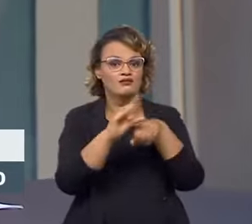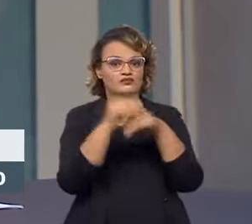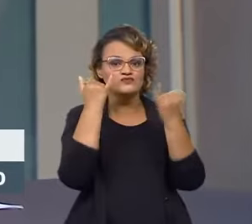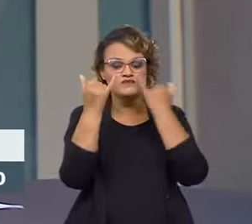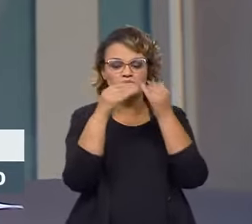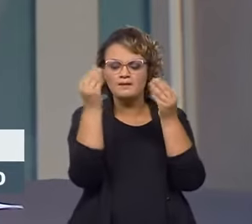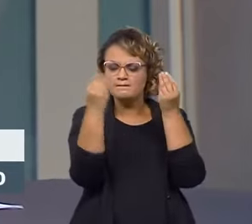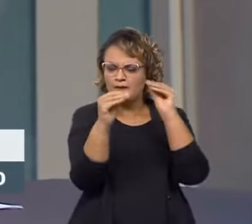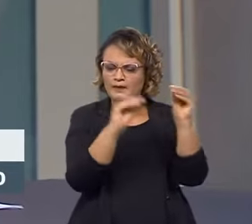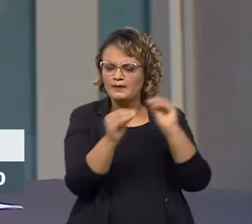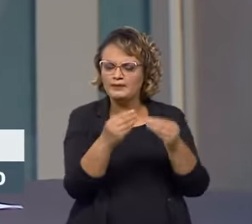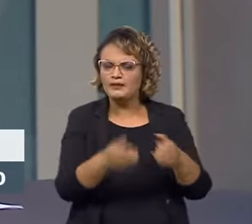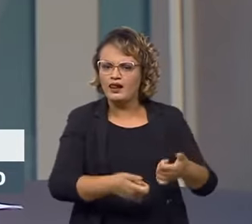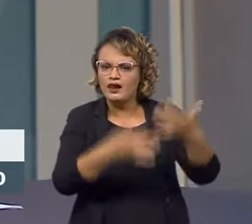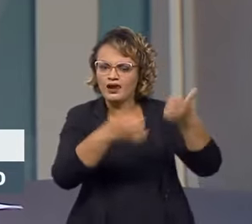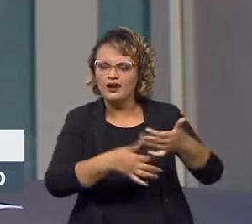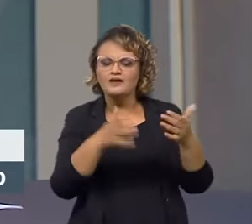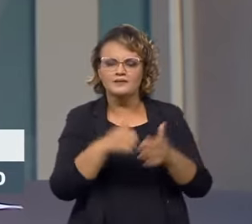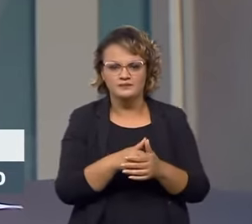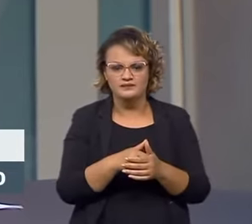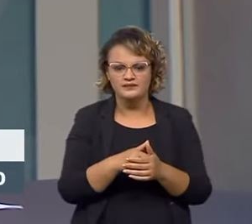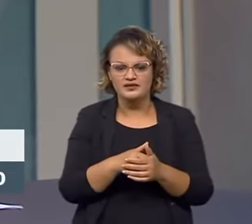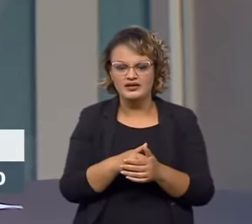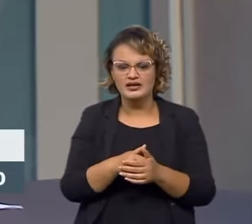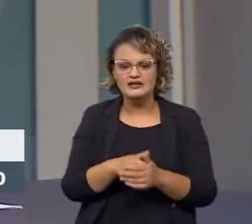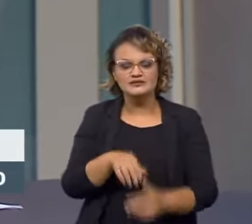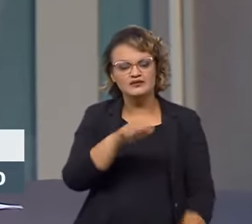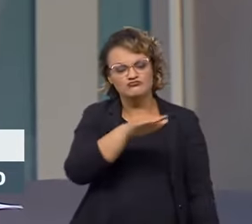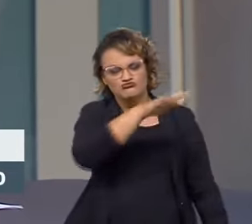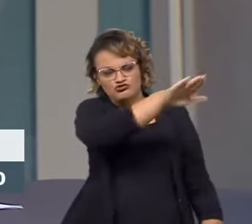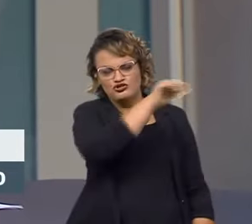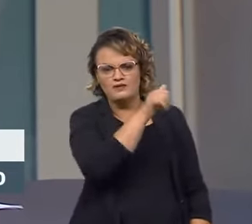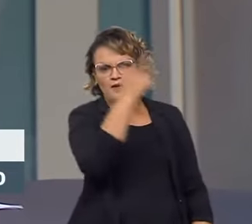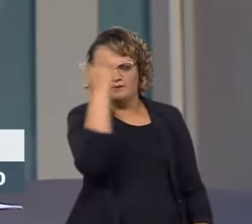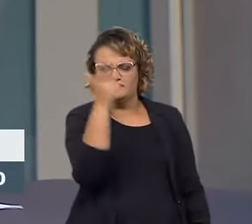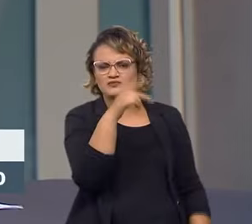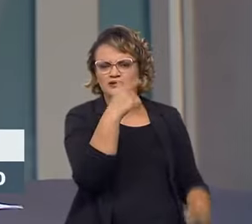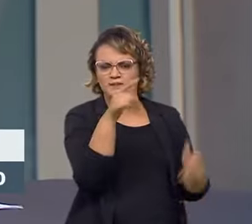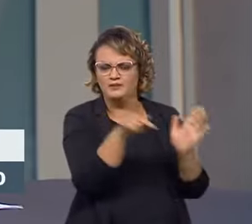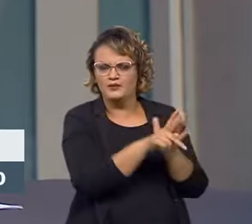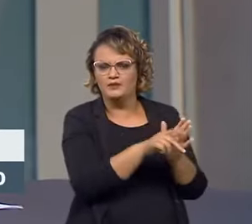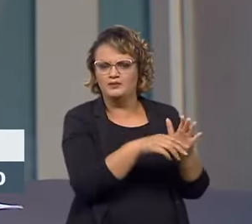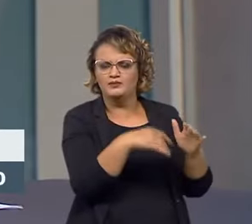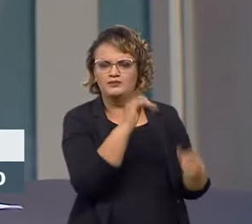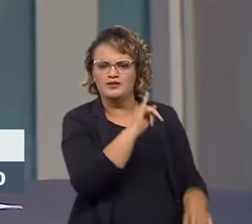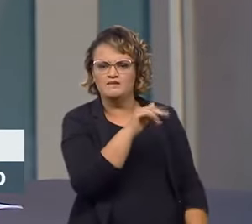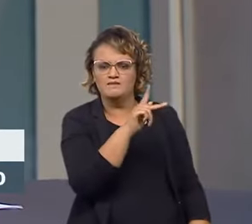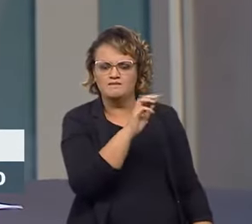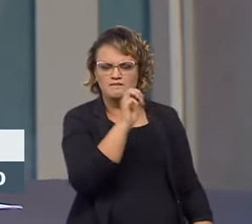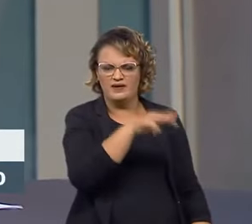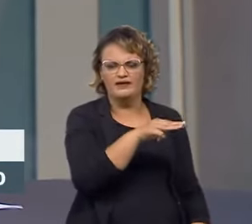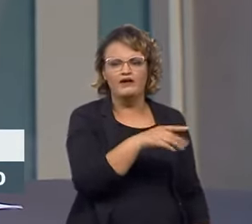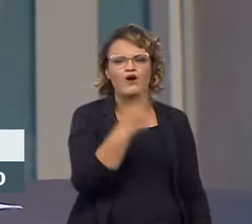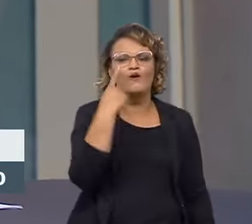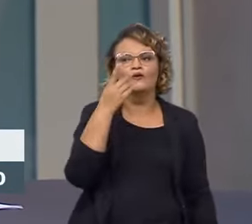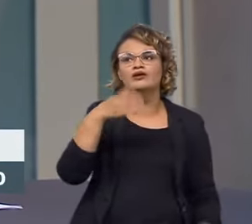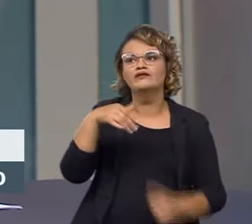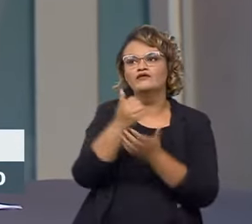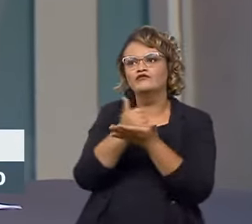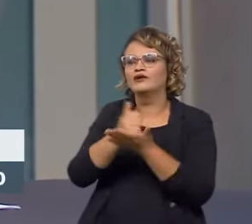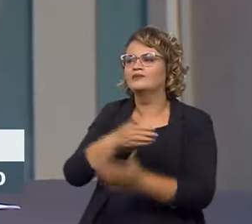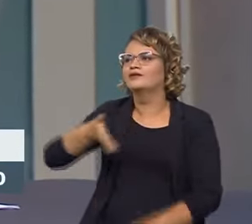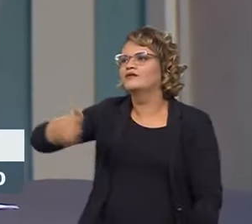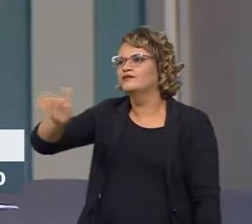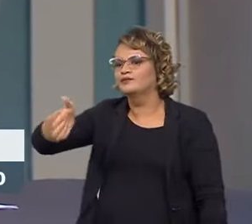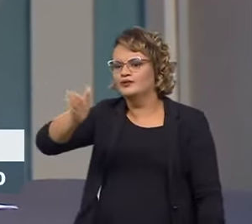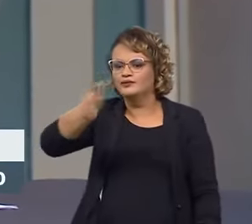comece a trabalhar com inteligência, em vez de pegar um agente do IPEM, um servidor do IPEM, e ficar olhando todas as farmácias do Brasil, todas as